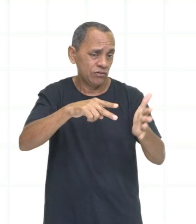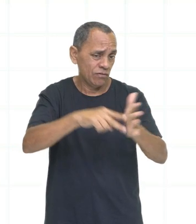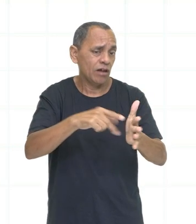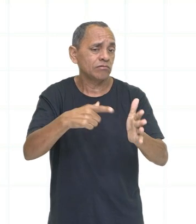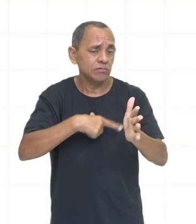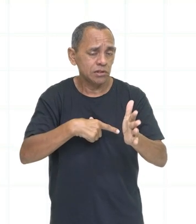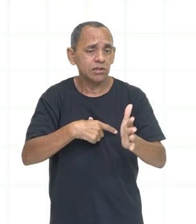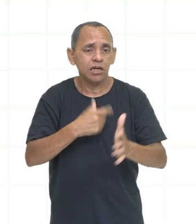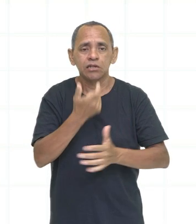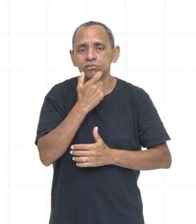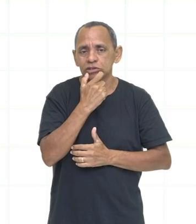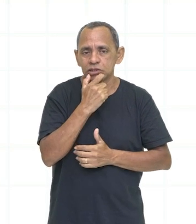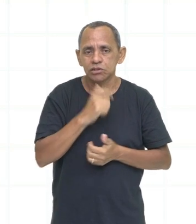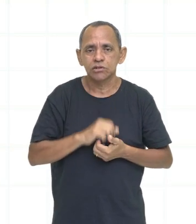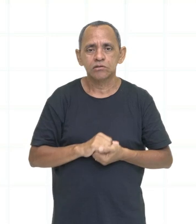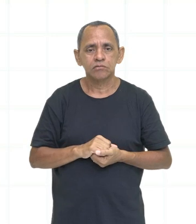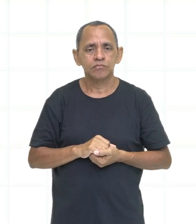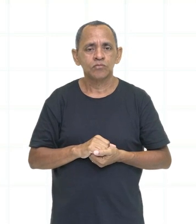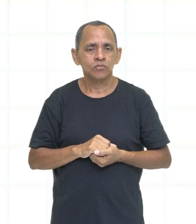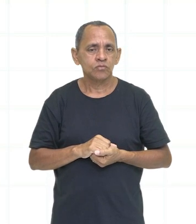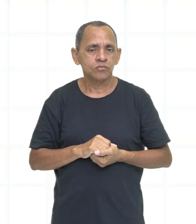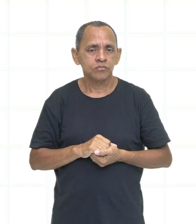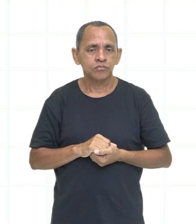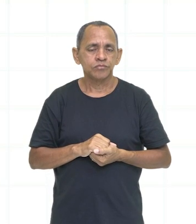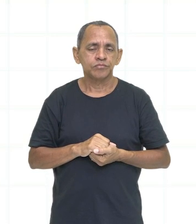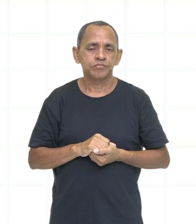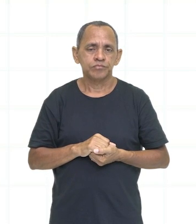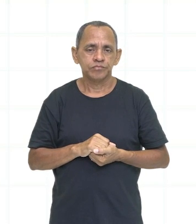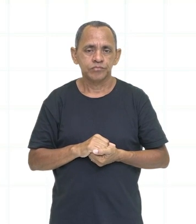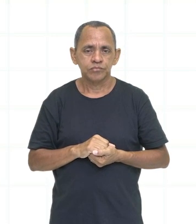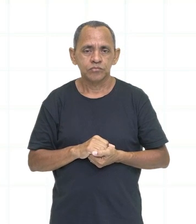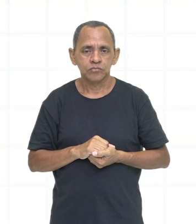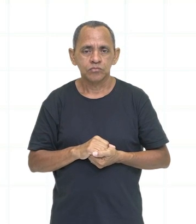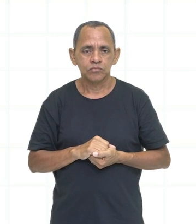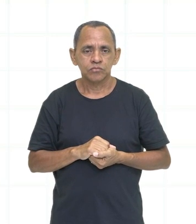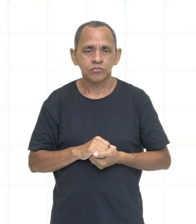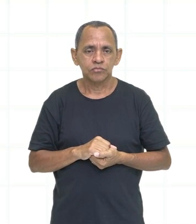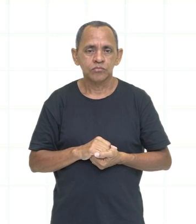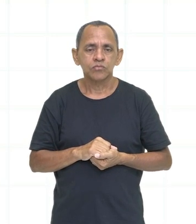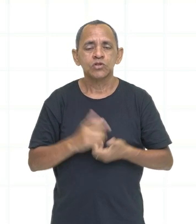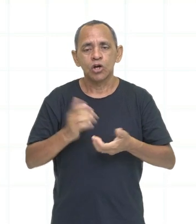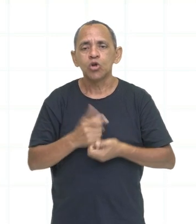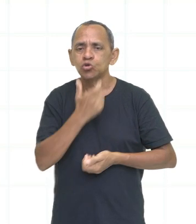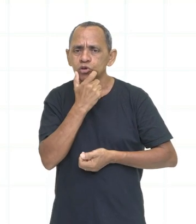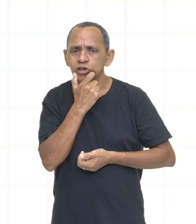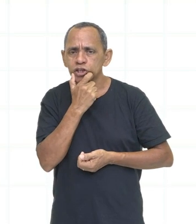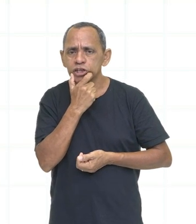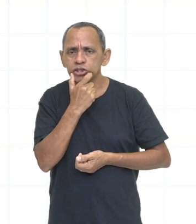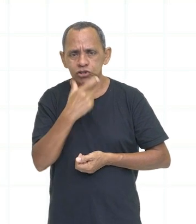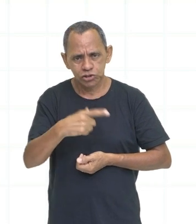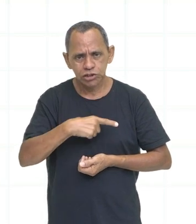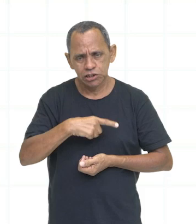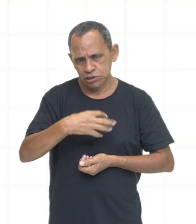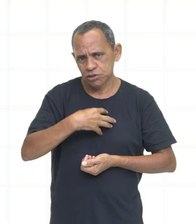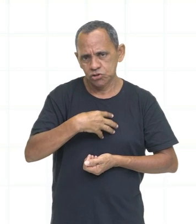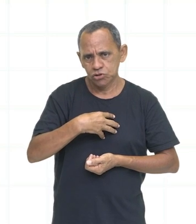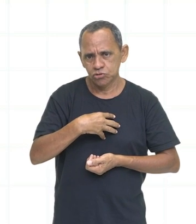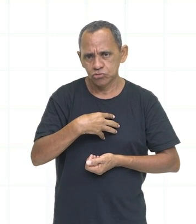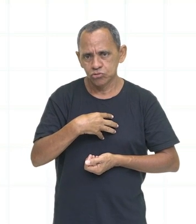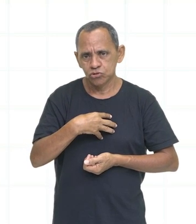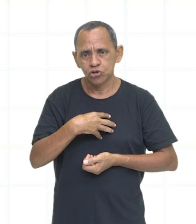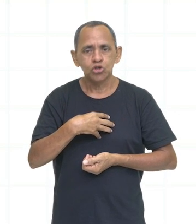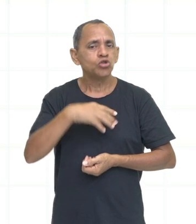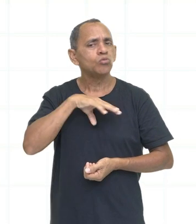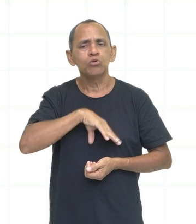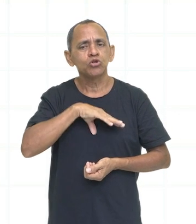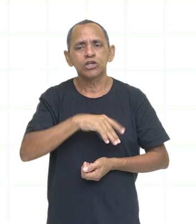Lá faz muito sentido falar isso, na língua. Mas quando a gente faz essa tradução, ela não tem muito... Não faz muito sentido. Acho que a gente para ali